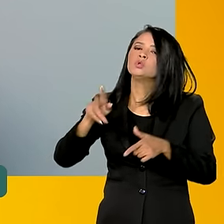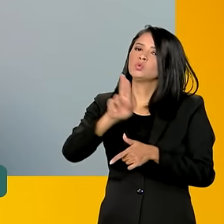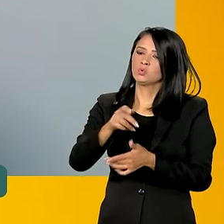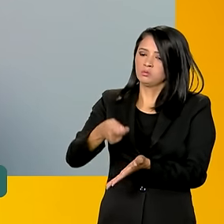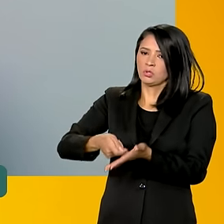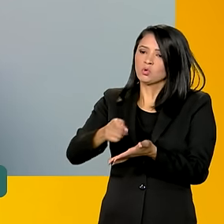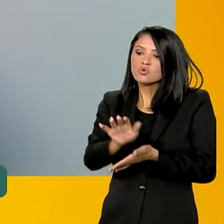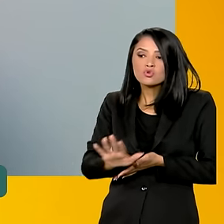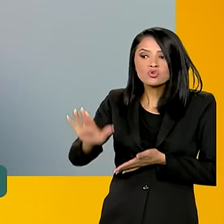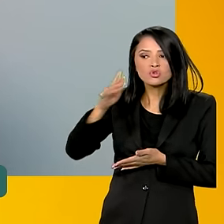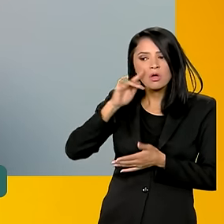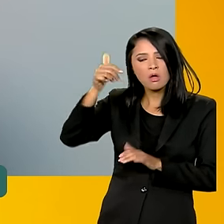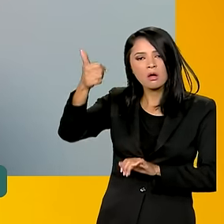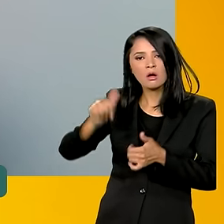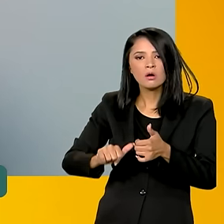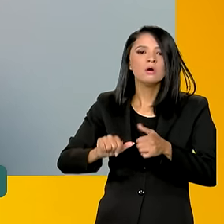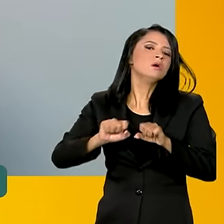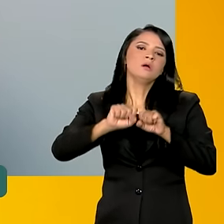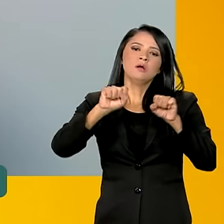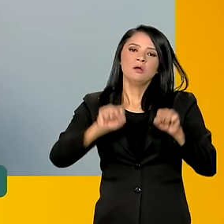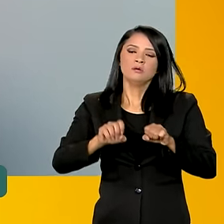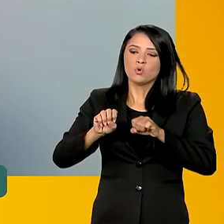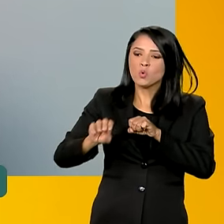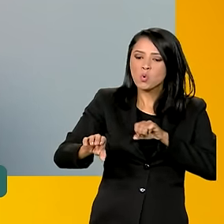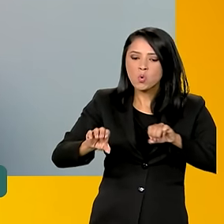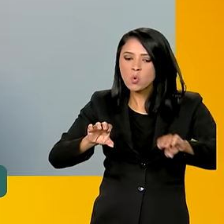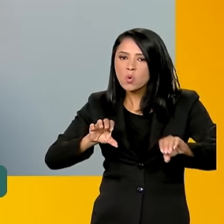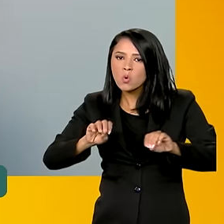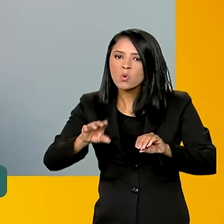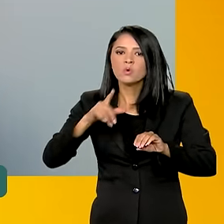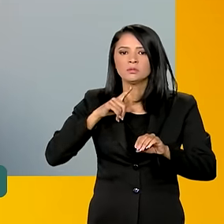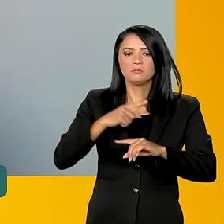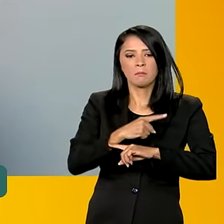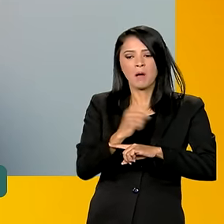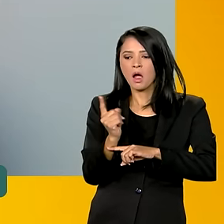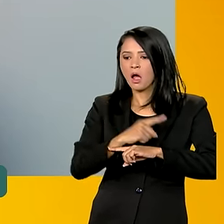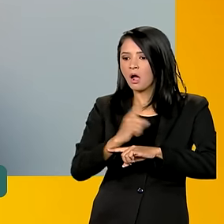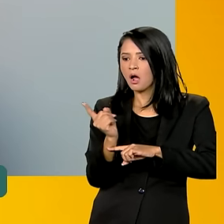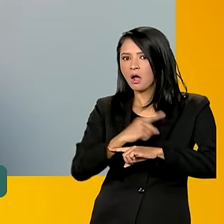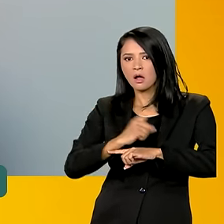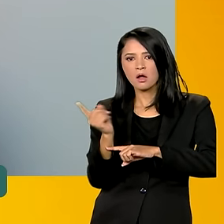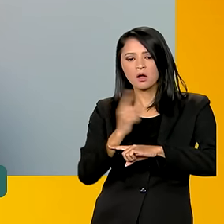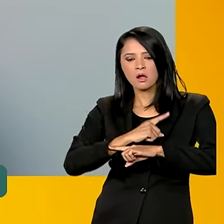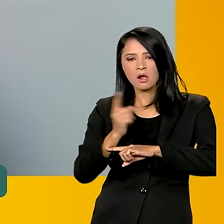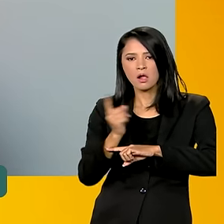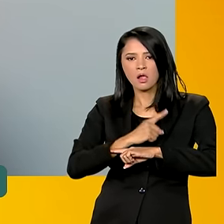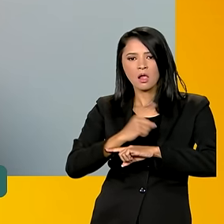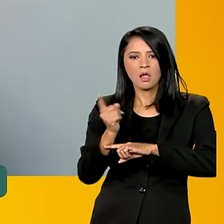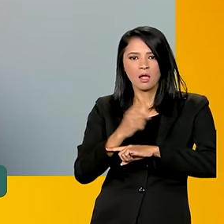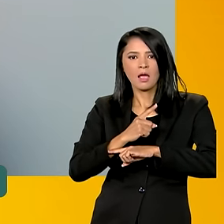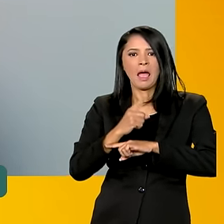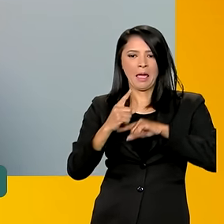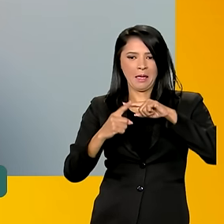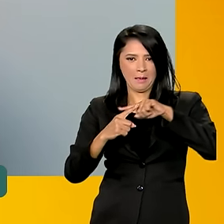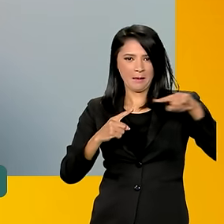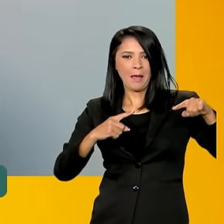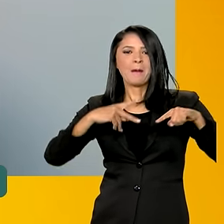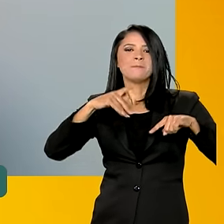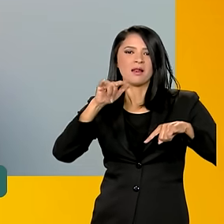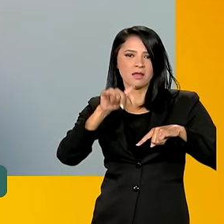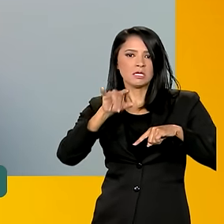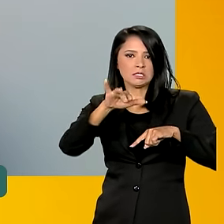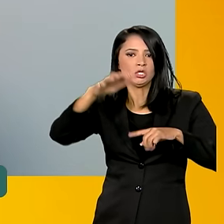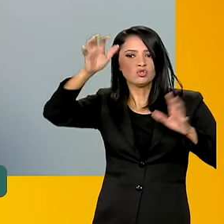uma forma geral, o sistema de iluminação, o para-brisa, né, em relação às paletas em caso de